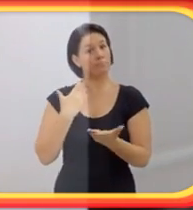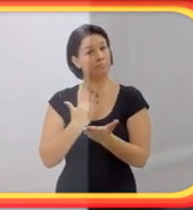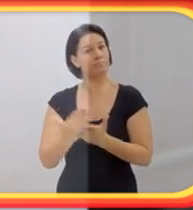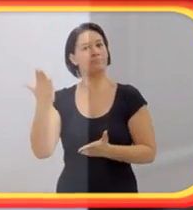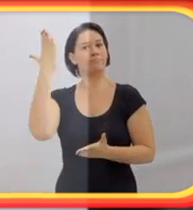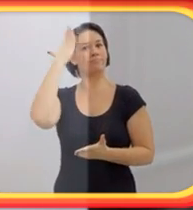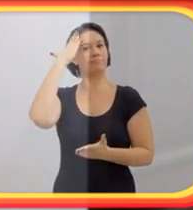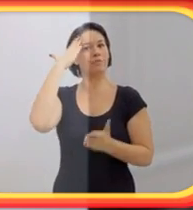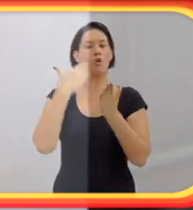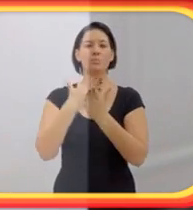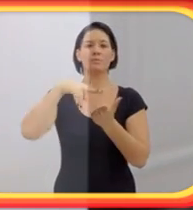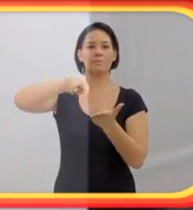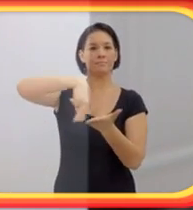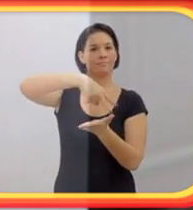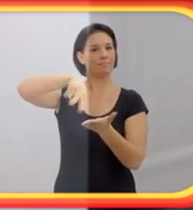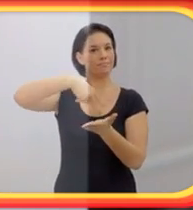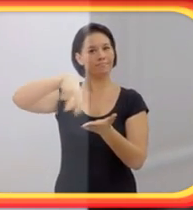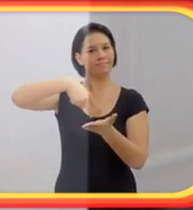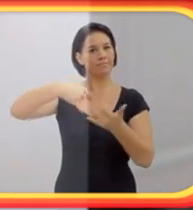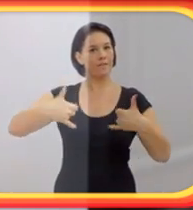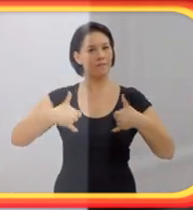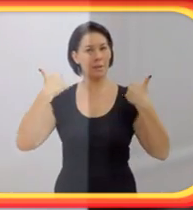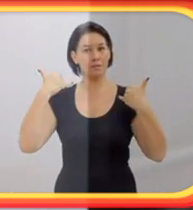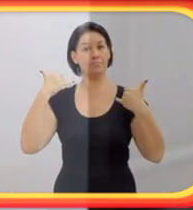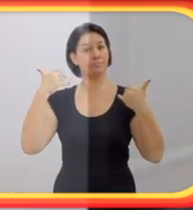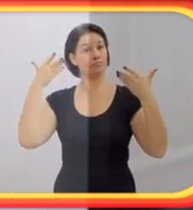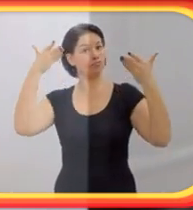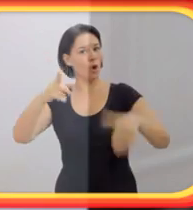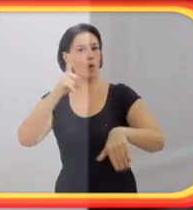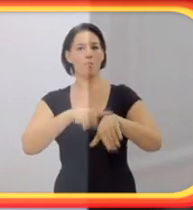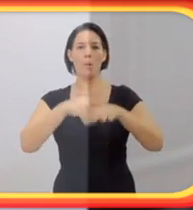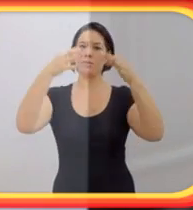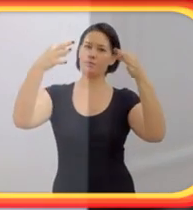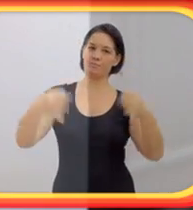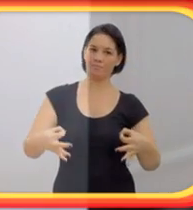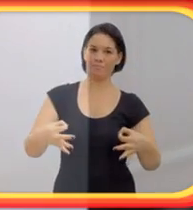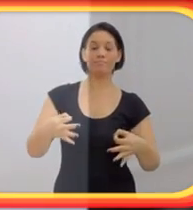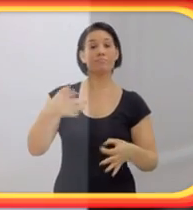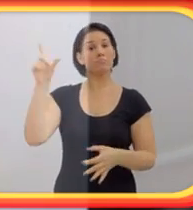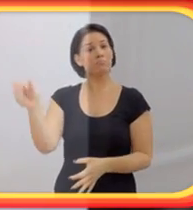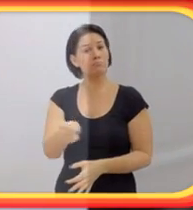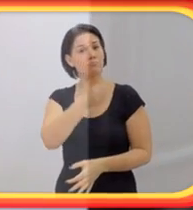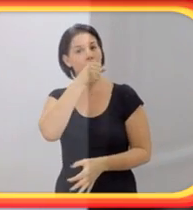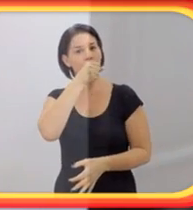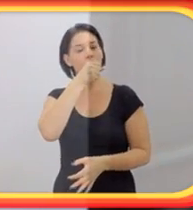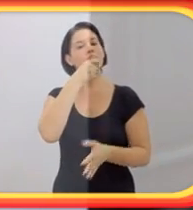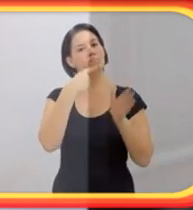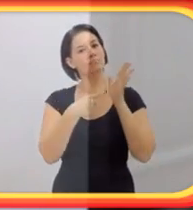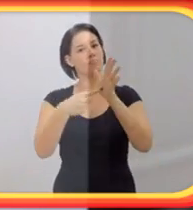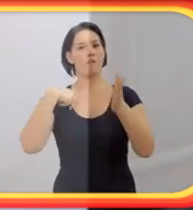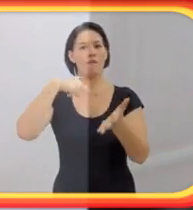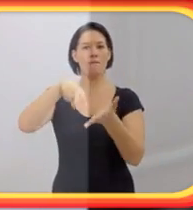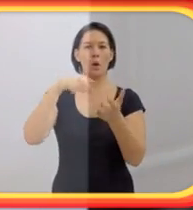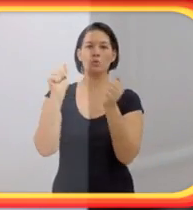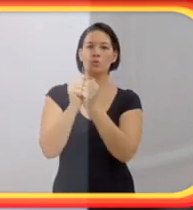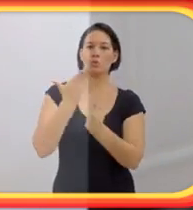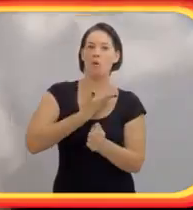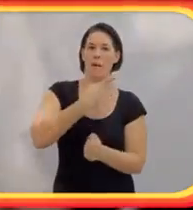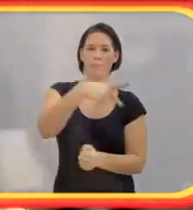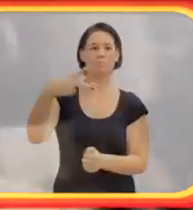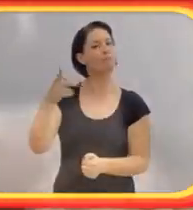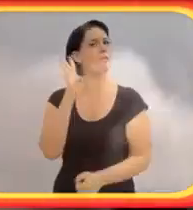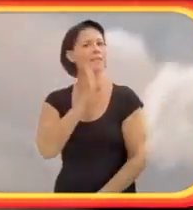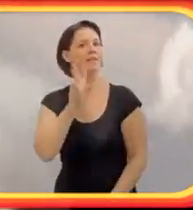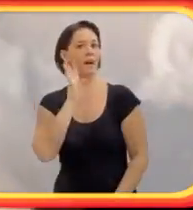decorrer da festa do casamento, quando chegou o momento da valsa, ele pegou o microfone, e dedicou a valsa aos amigos